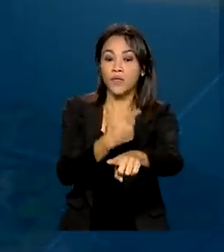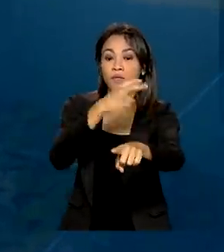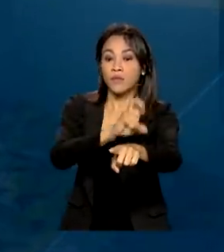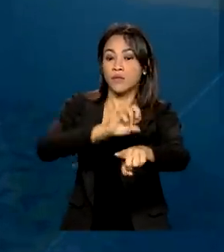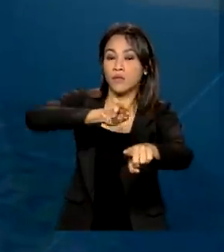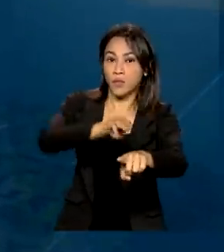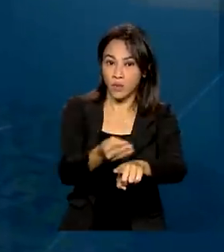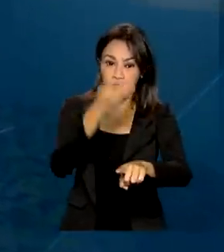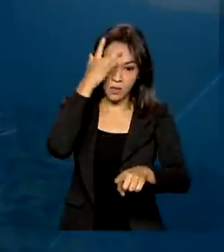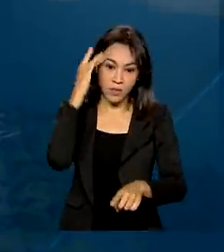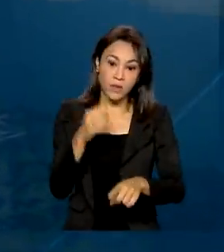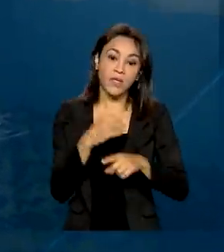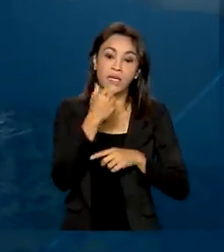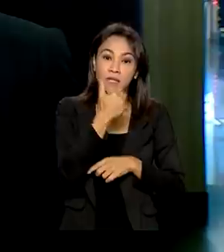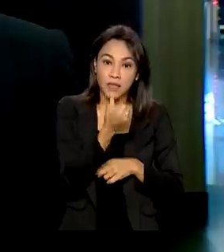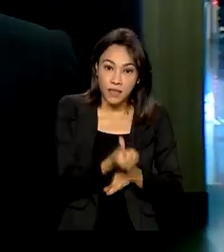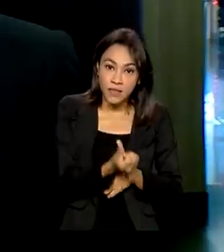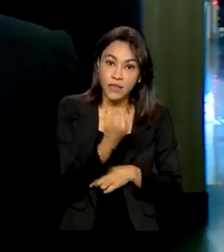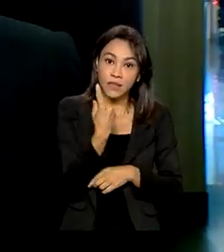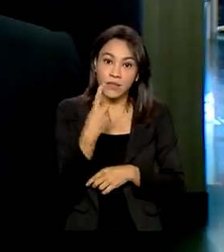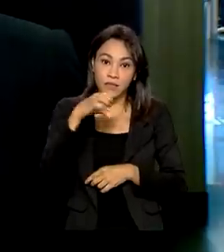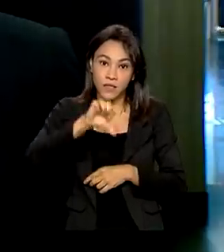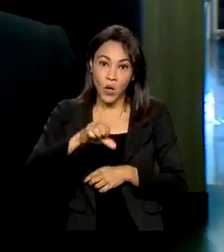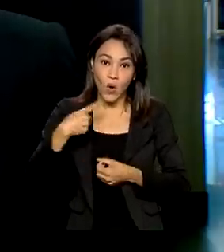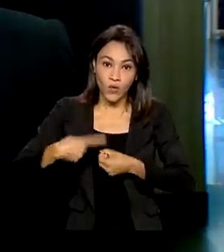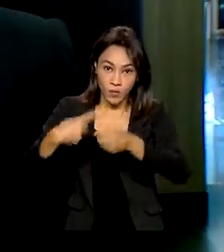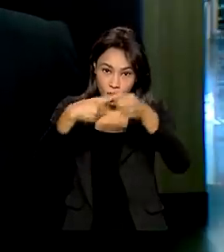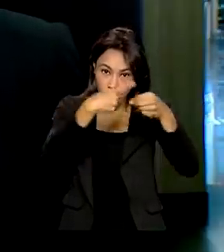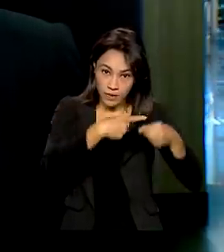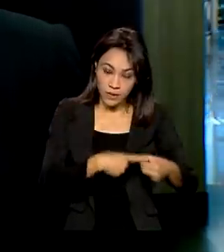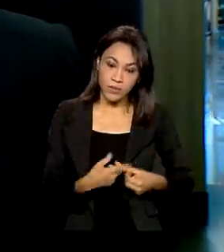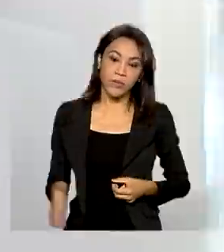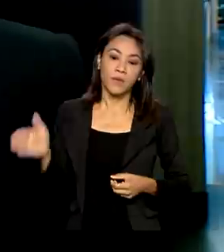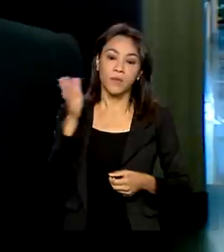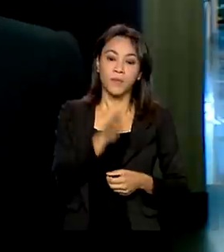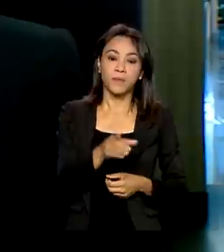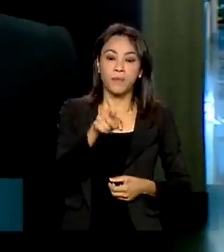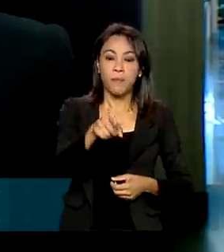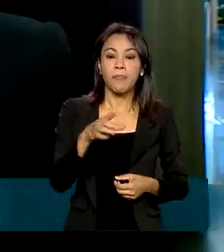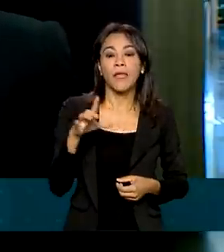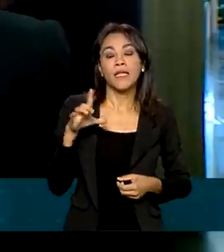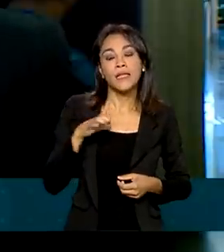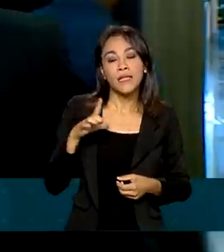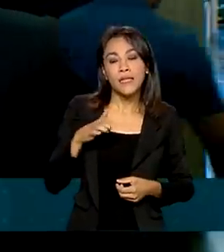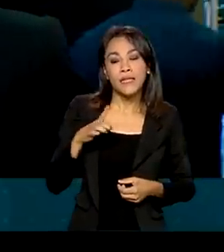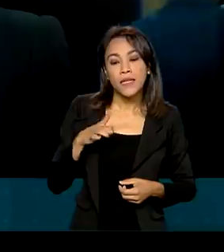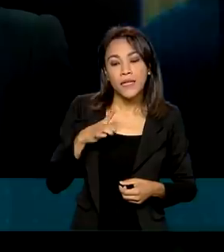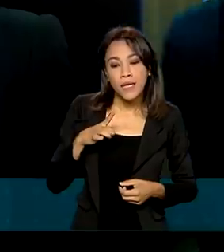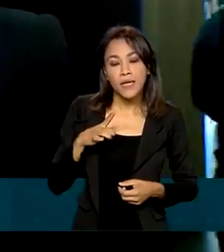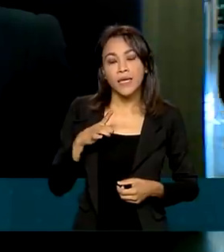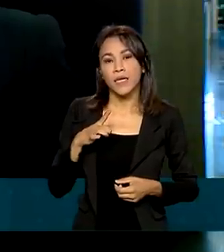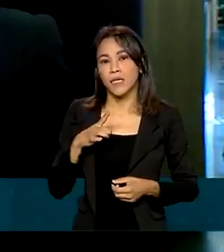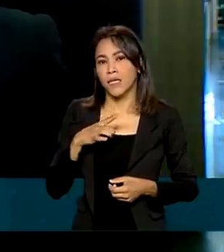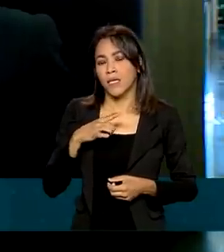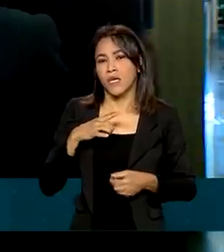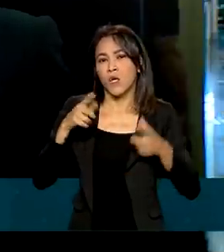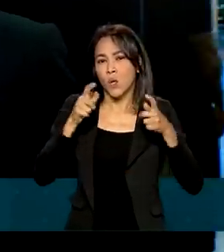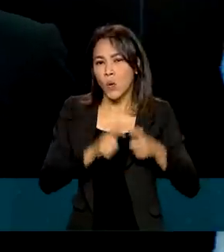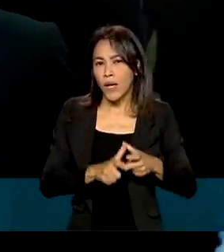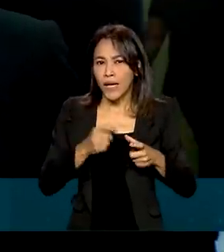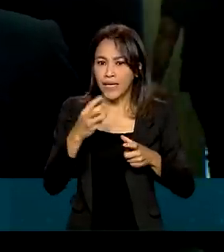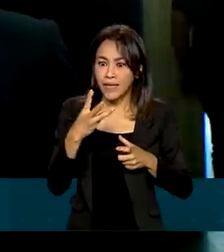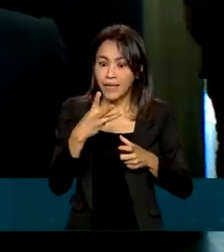619 municípios. Temos dificuldades sempre de desenvolvimento. Tem lugares que ficam a 300 quilômetros da sede do